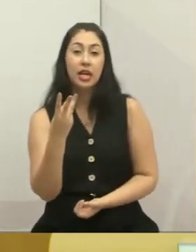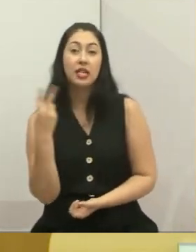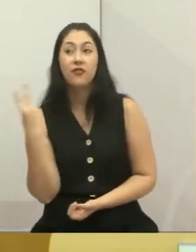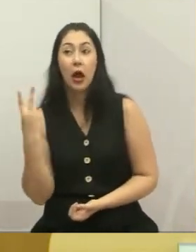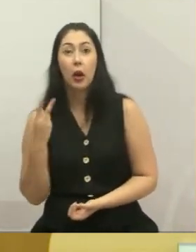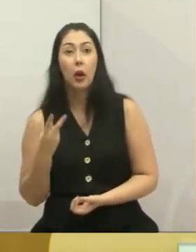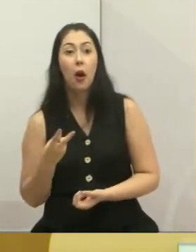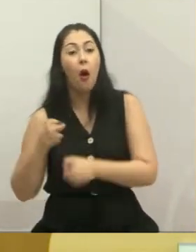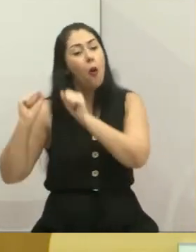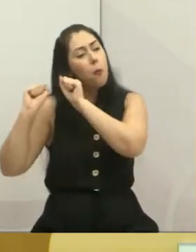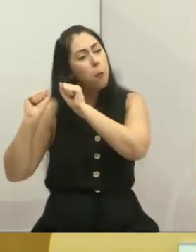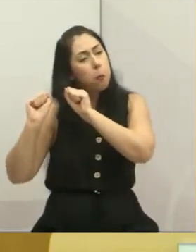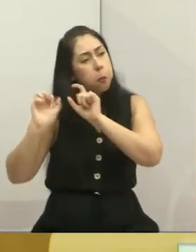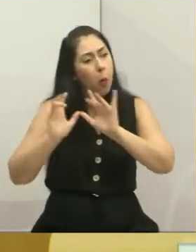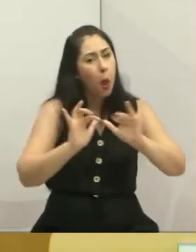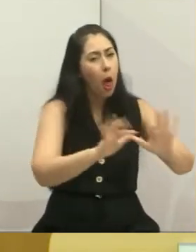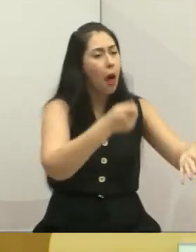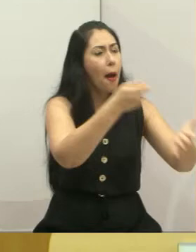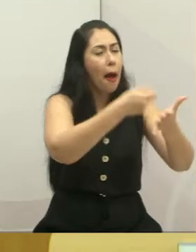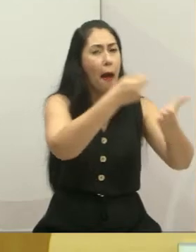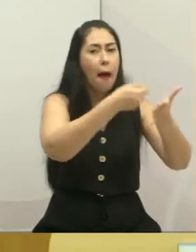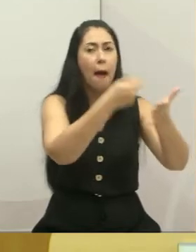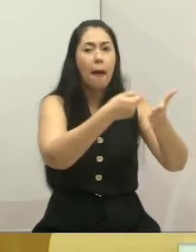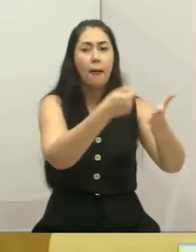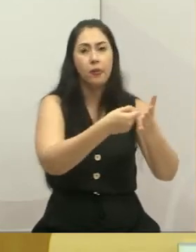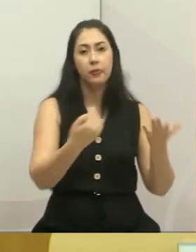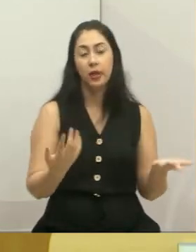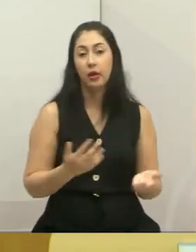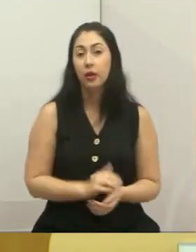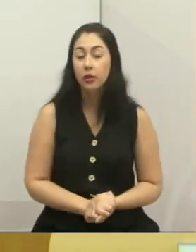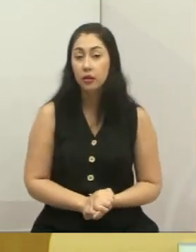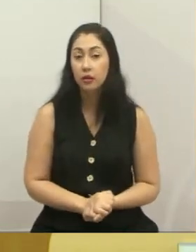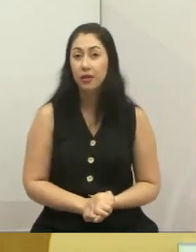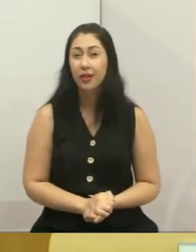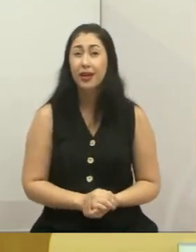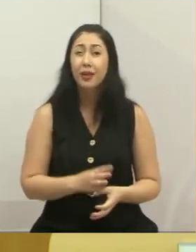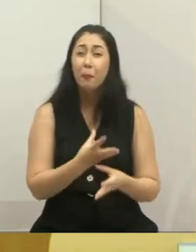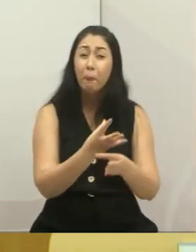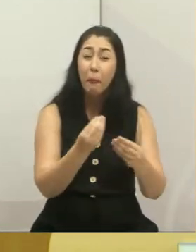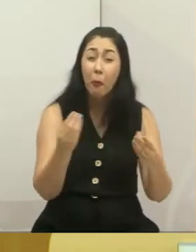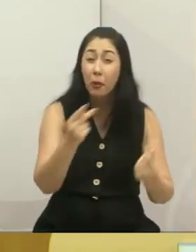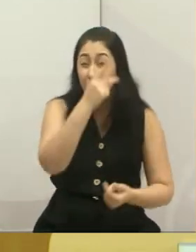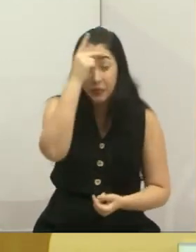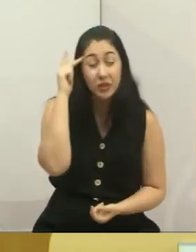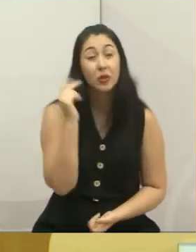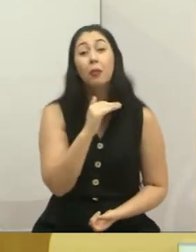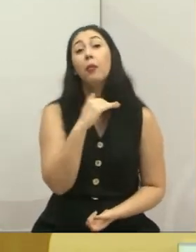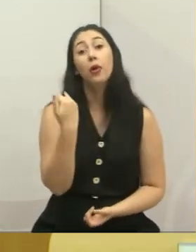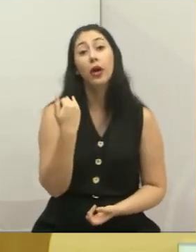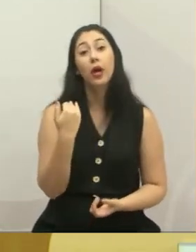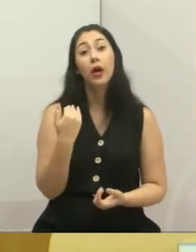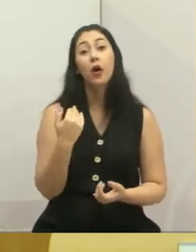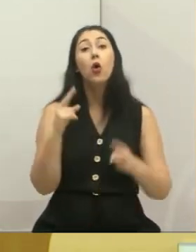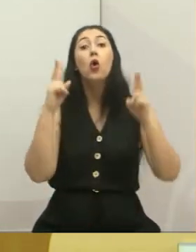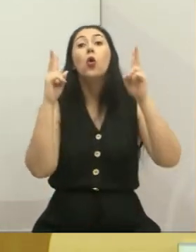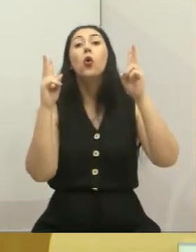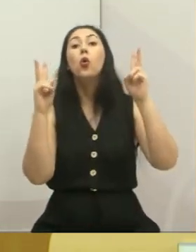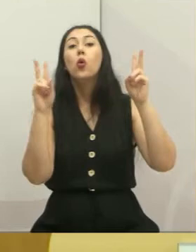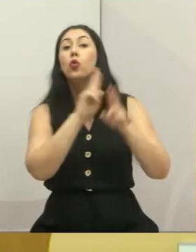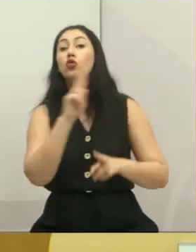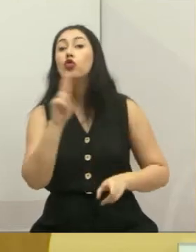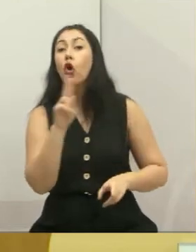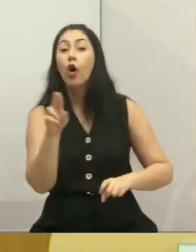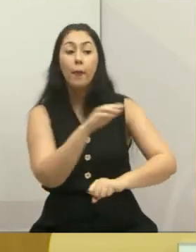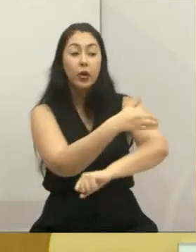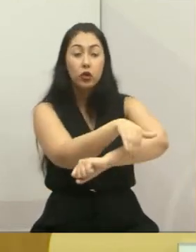cobrar a iluminação da Lida Retão da Morte. Ali já morreu tanta gente, por isso que estou falando. Retão da Morte,